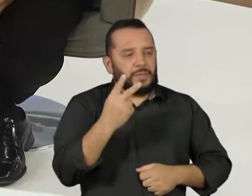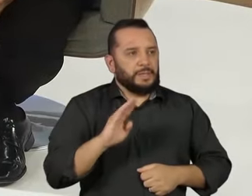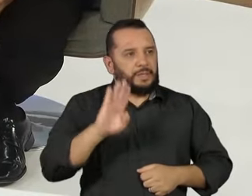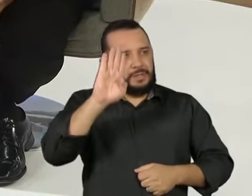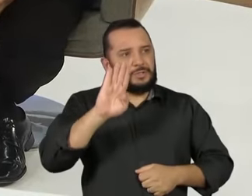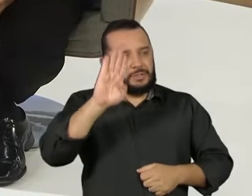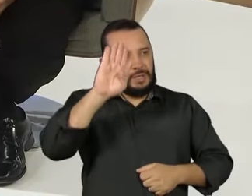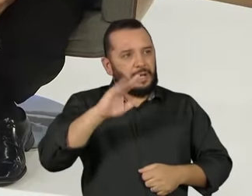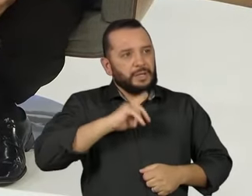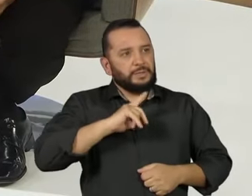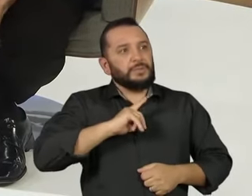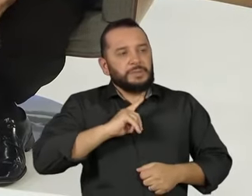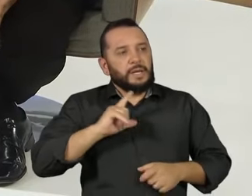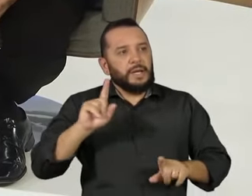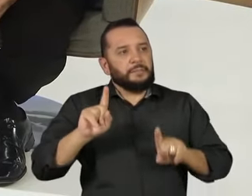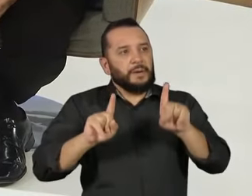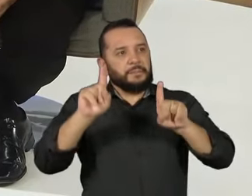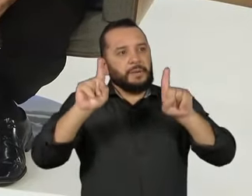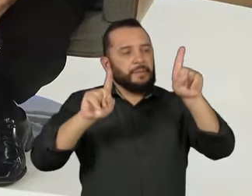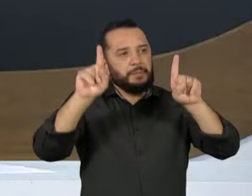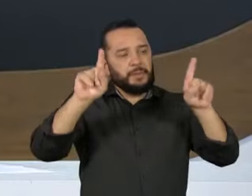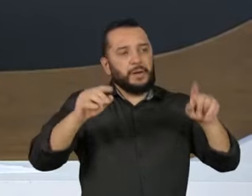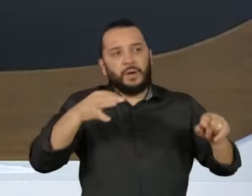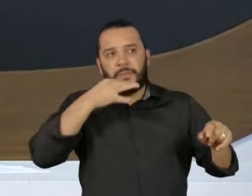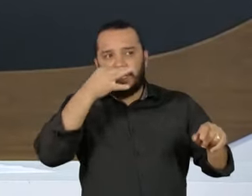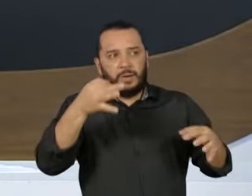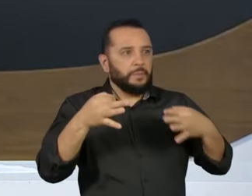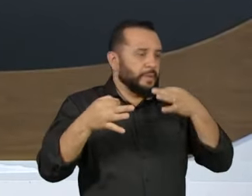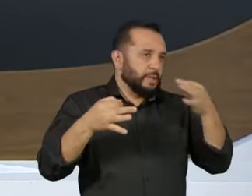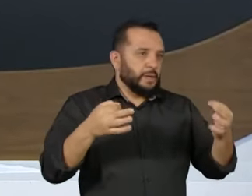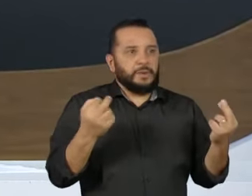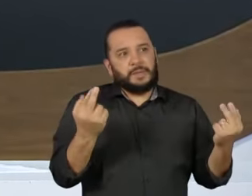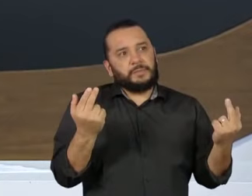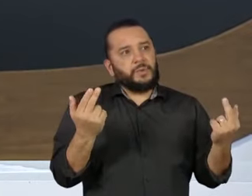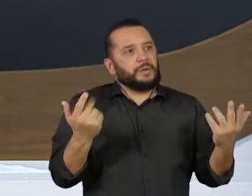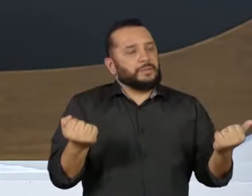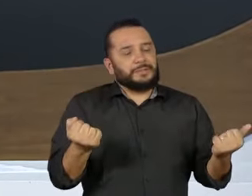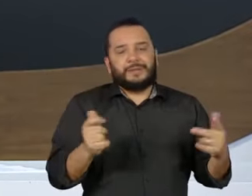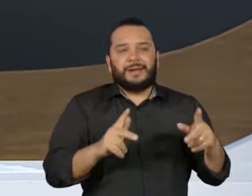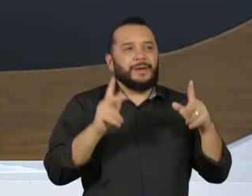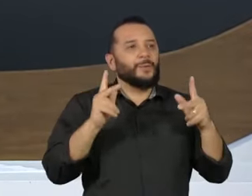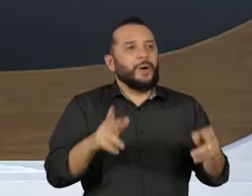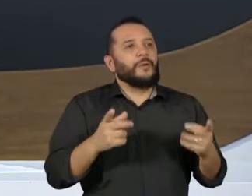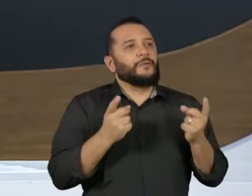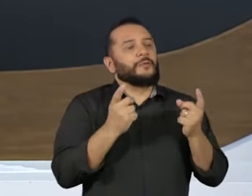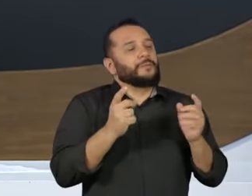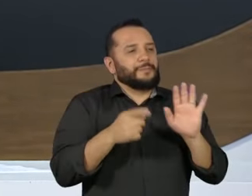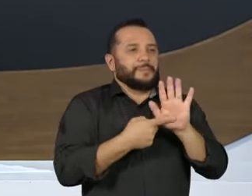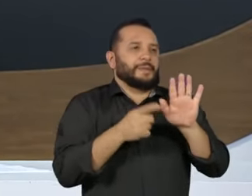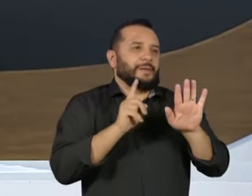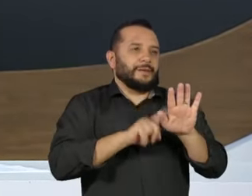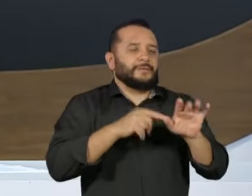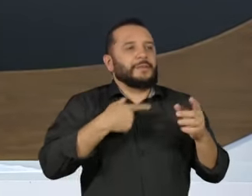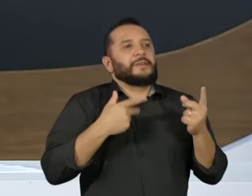liderança e estão falando coisas muito parecidas, ambas vendas de terreno na Lua. Queria que o senhor explicasse o que está errado nesse